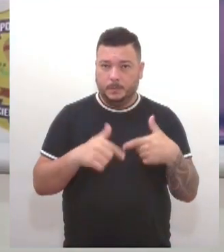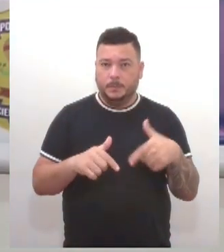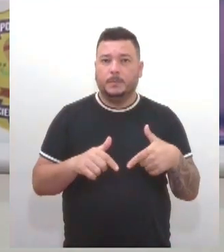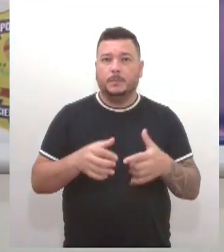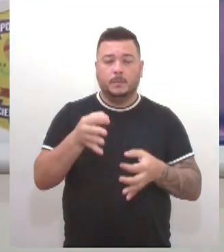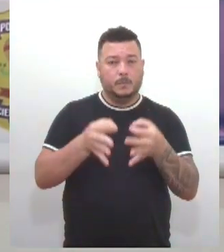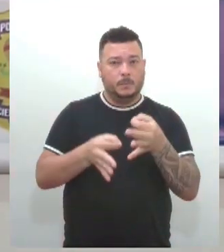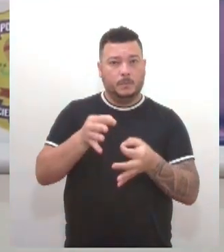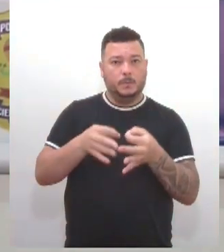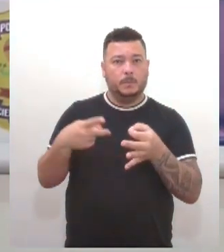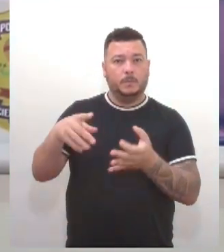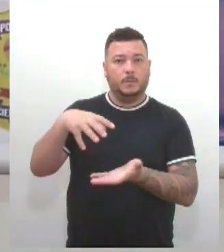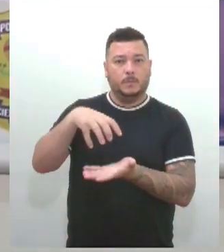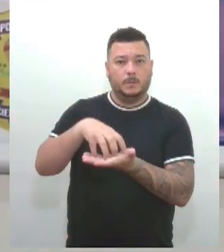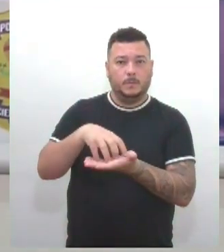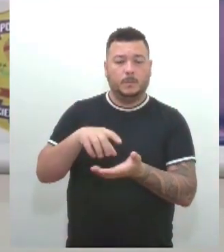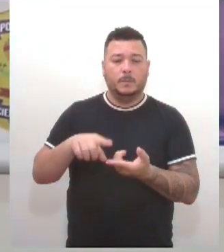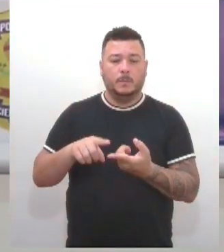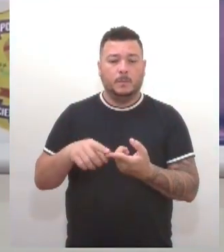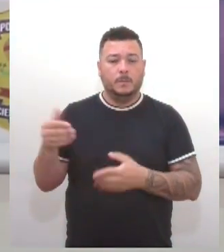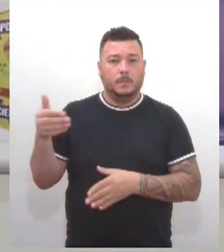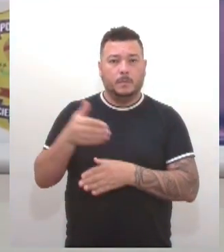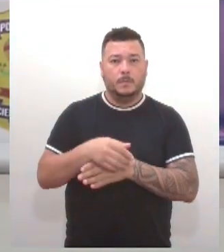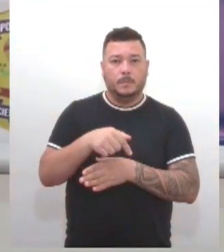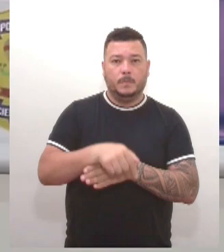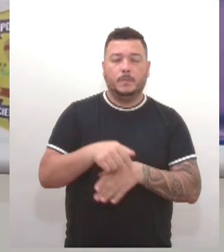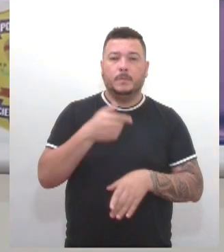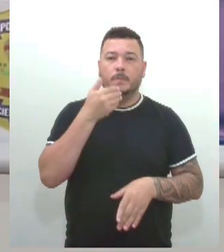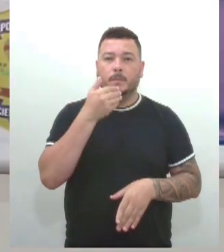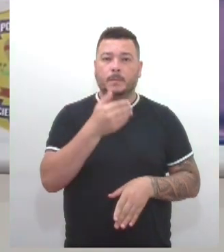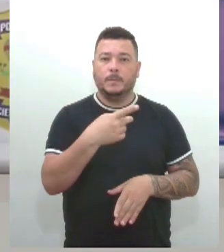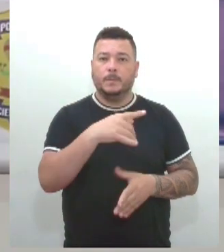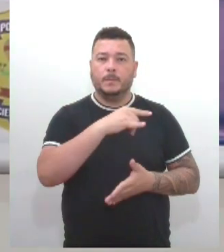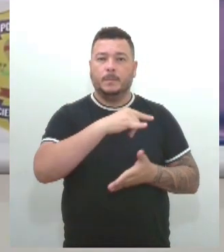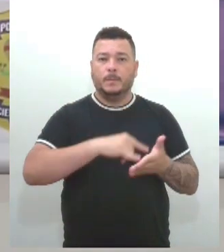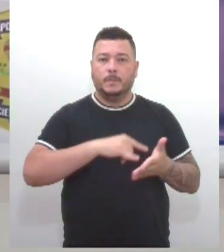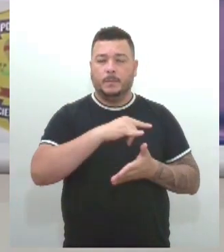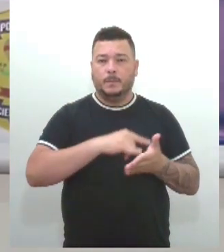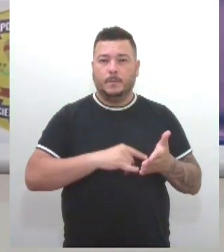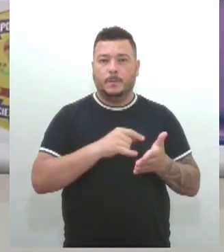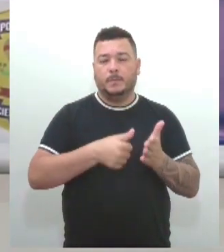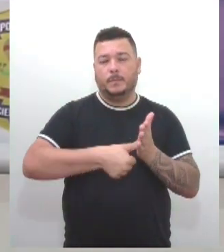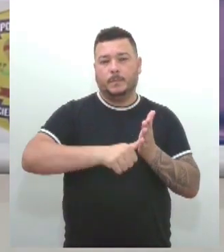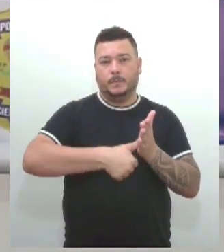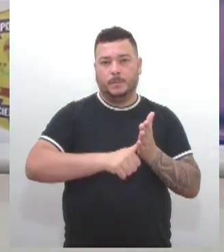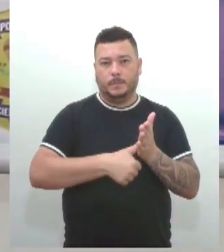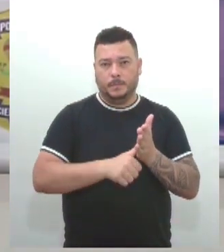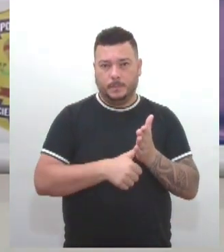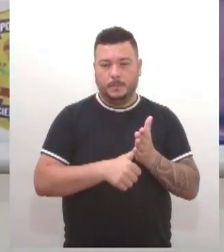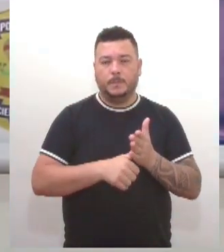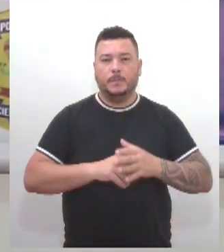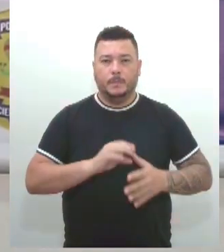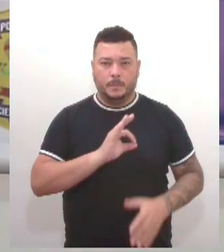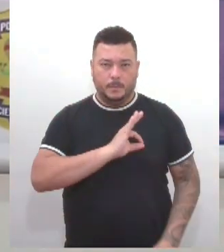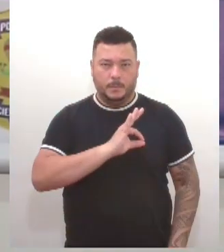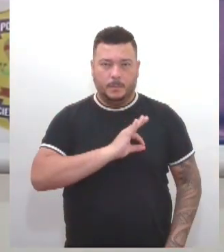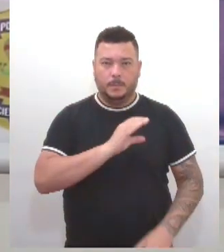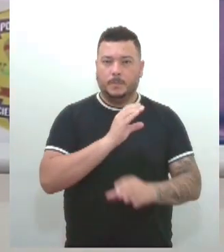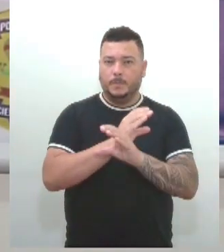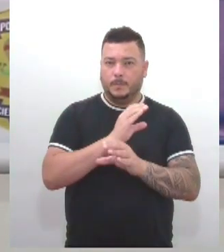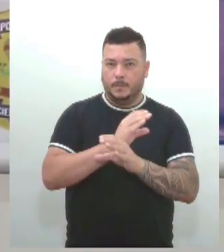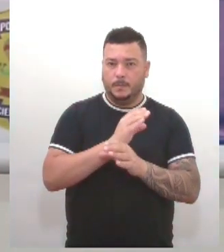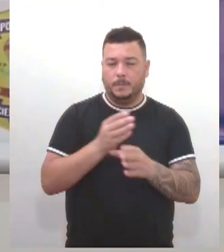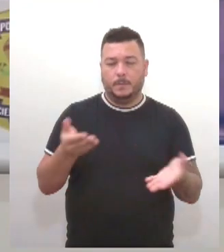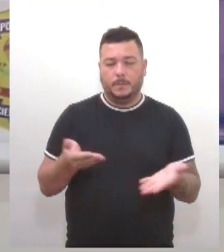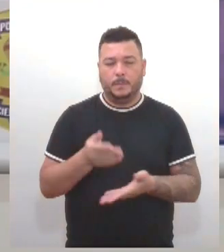Civil, ele vem ao Instituto e consiga a emissão da sua carteira de identidade funcional de policial civil, agora aposentado. É uma